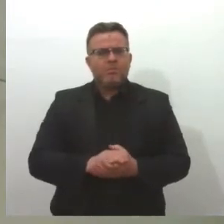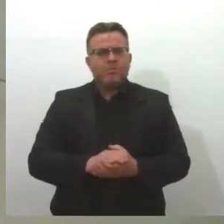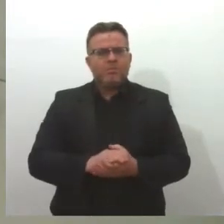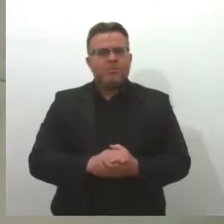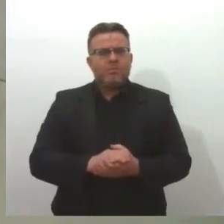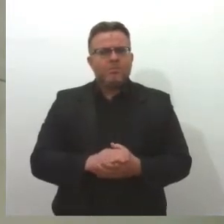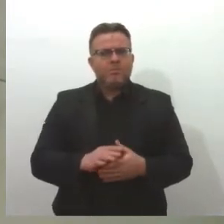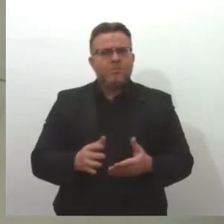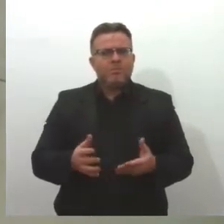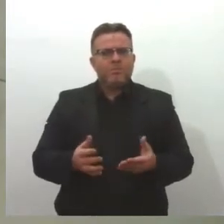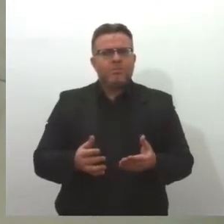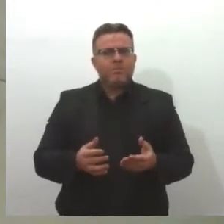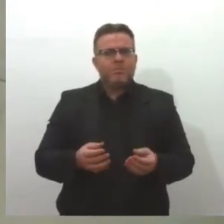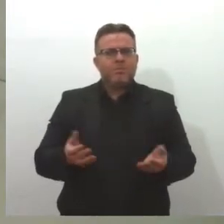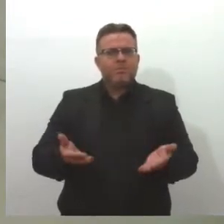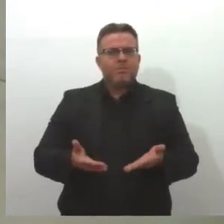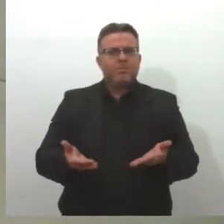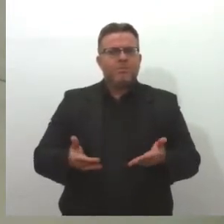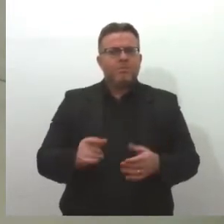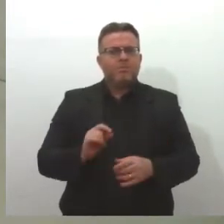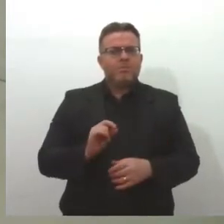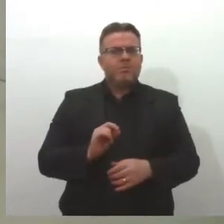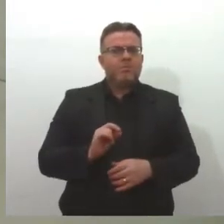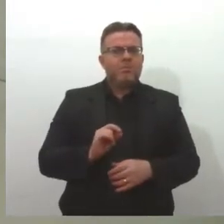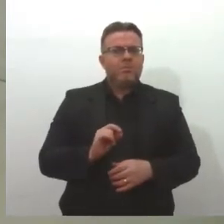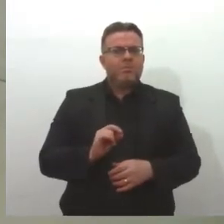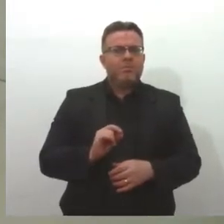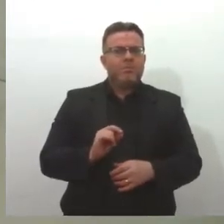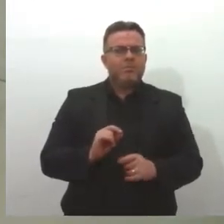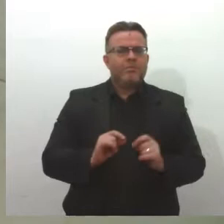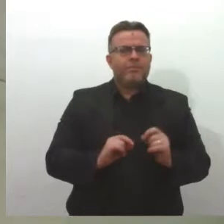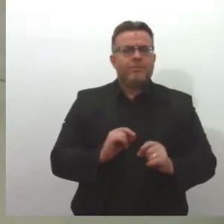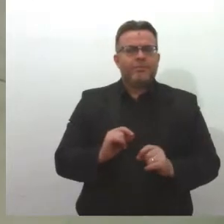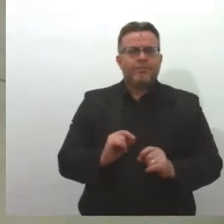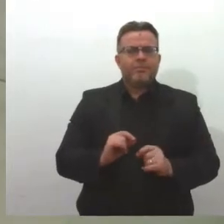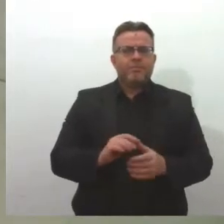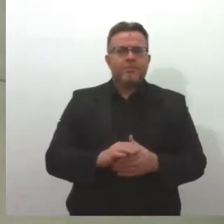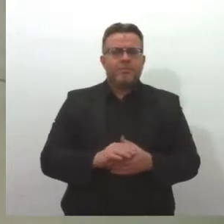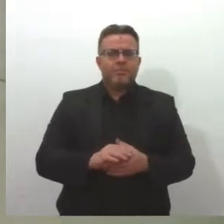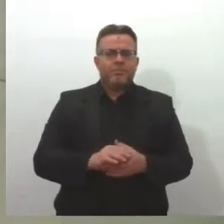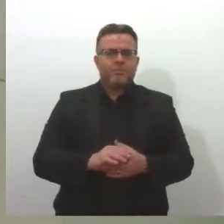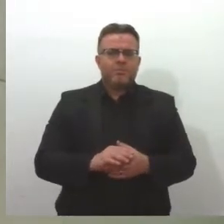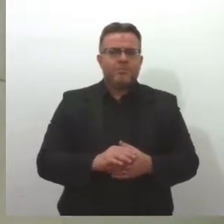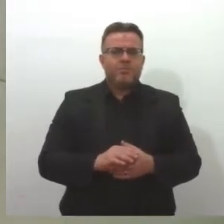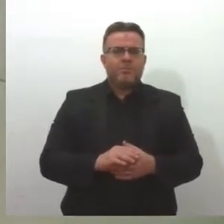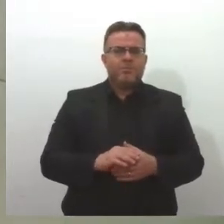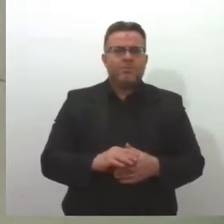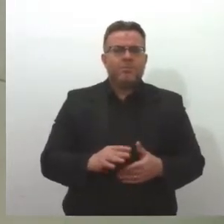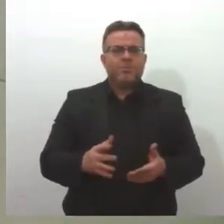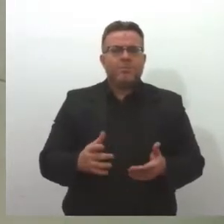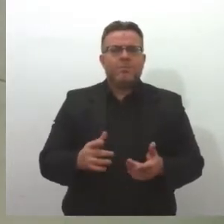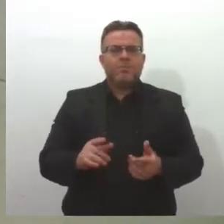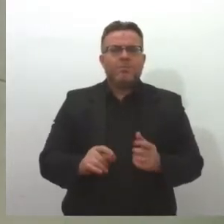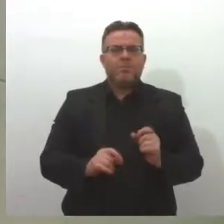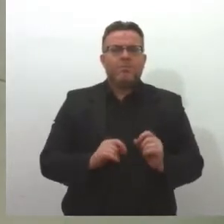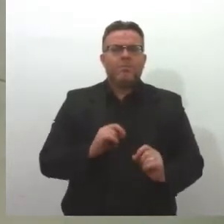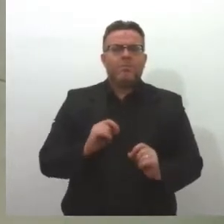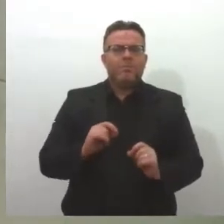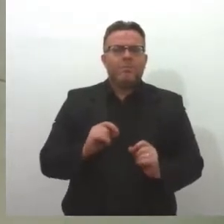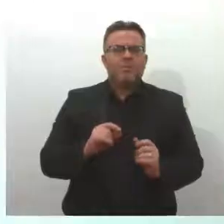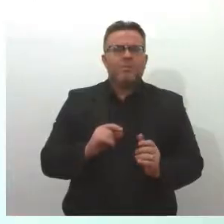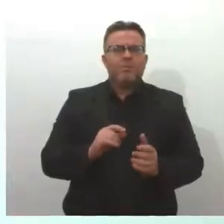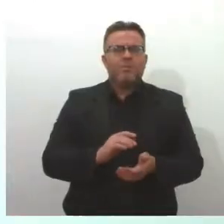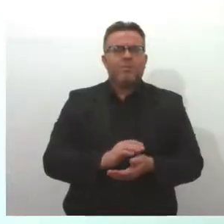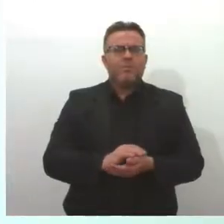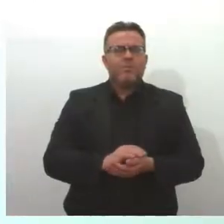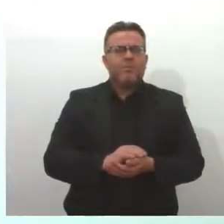Durante a pandemia, o Instituto não parou, embora quase a totalidade dos nossos pontos de atendimento